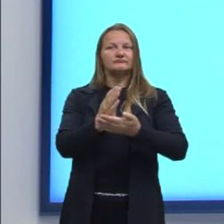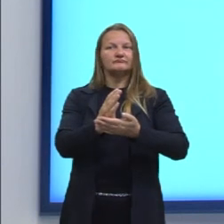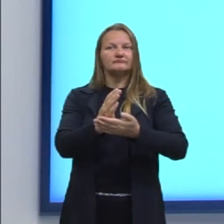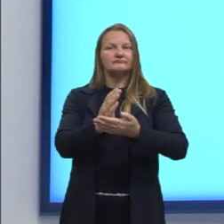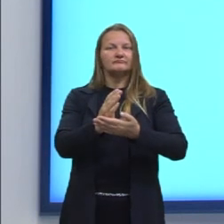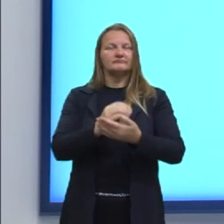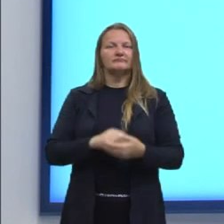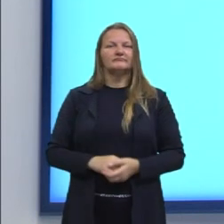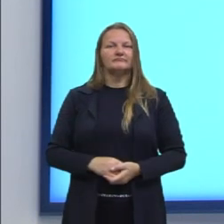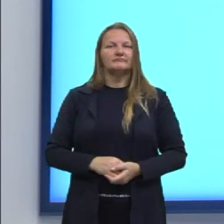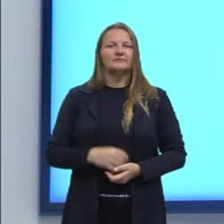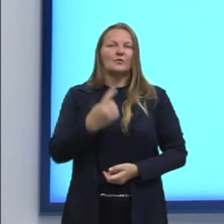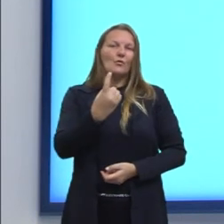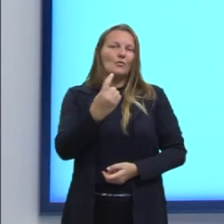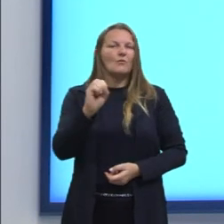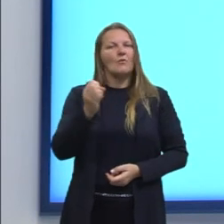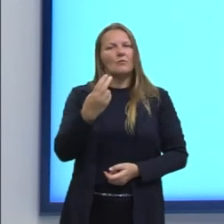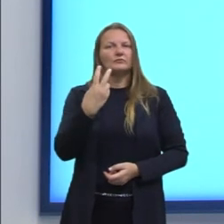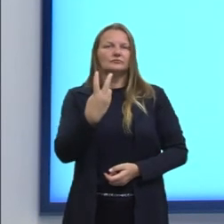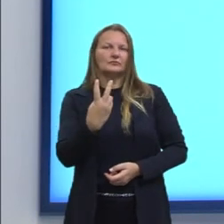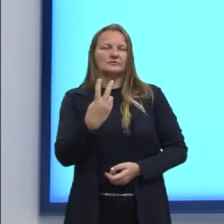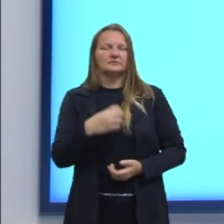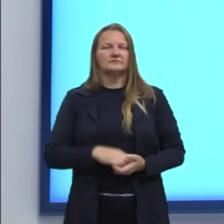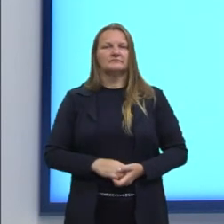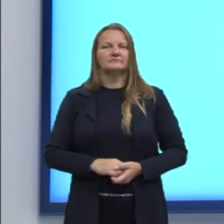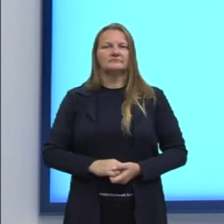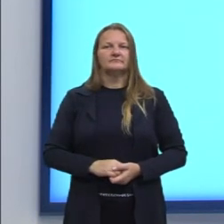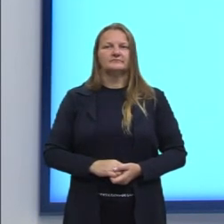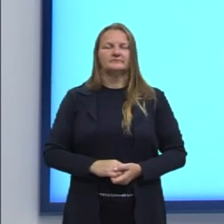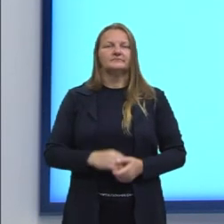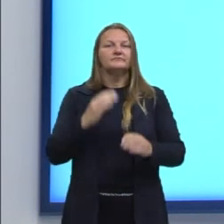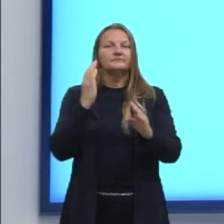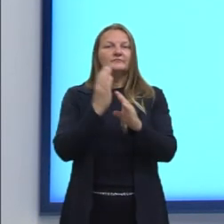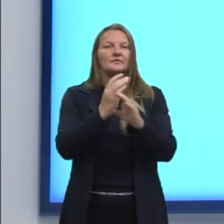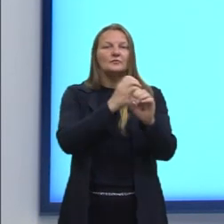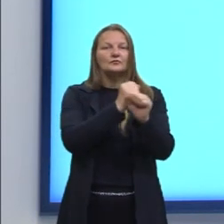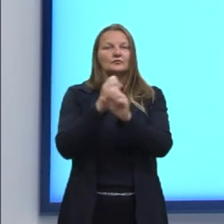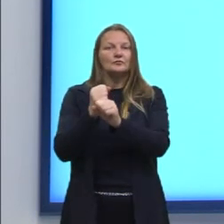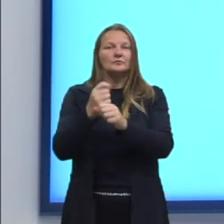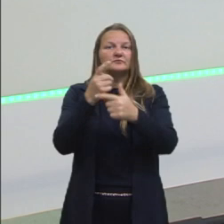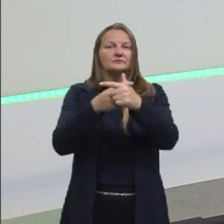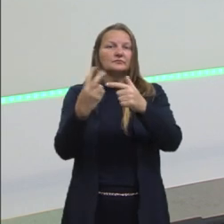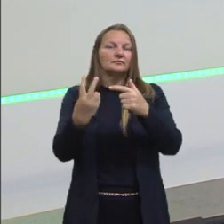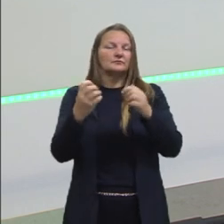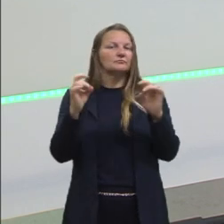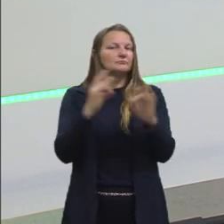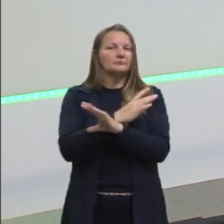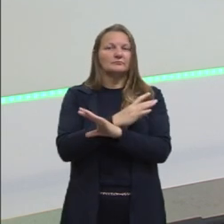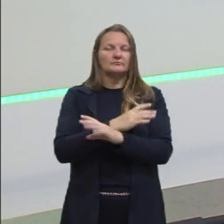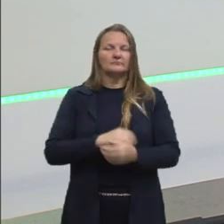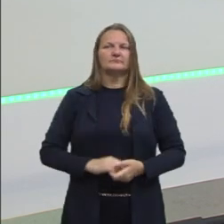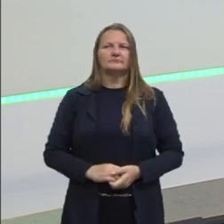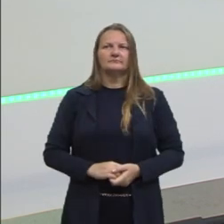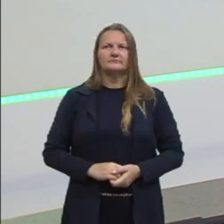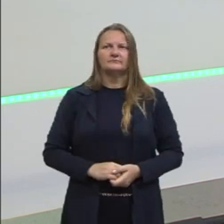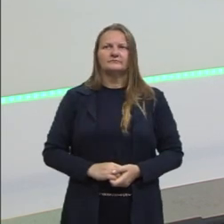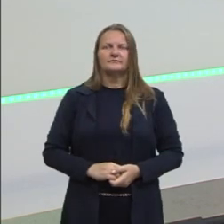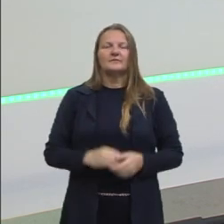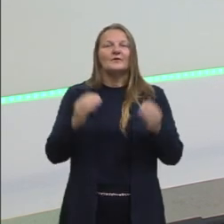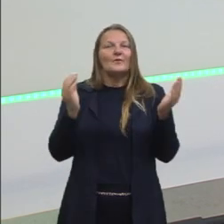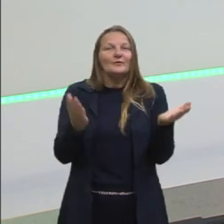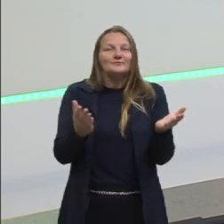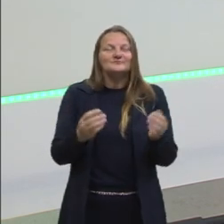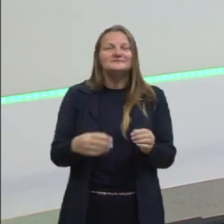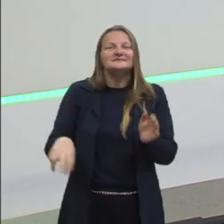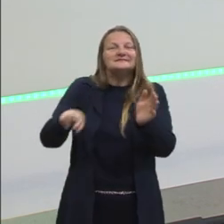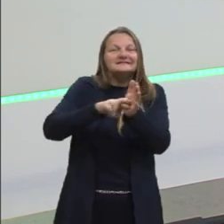até sobrar um ou dois termos. E aí, sim, nós calculamos a mediana. Com isso, gente, nós